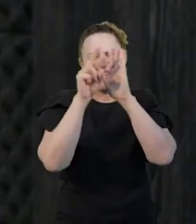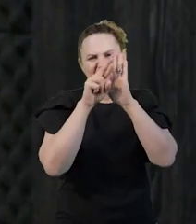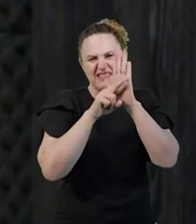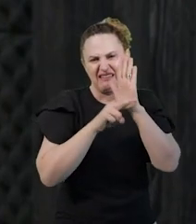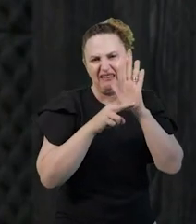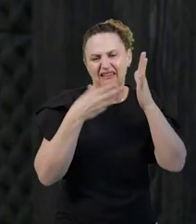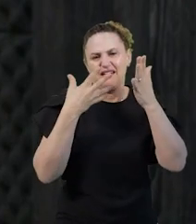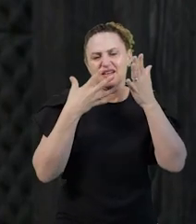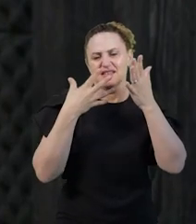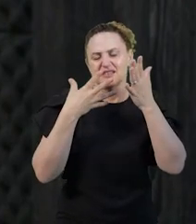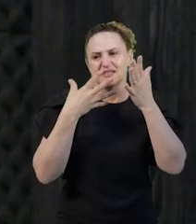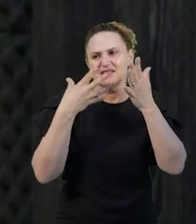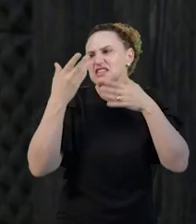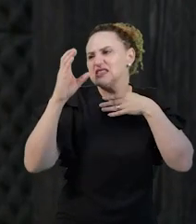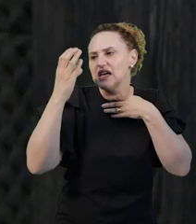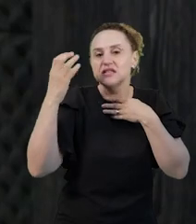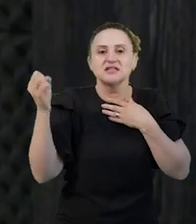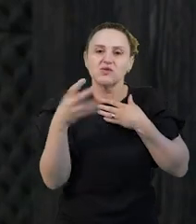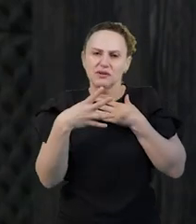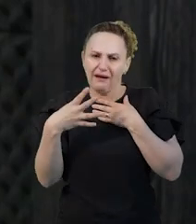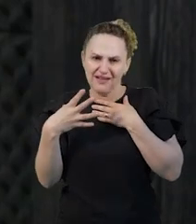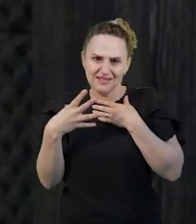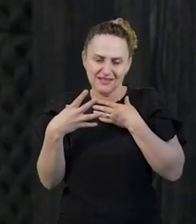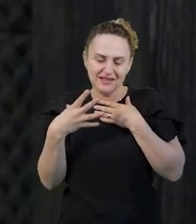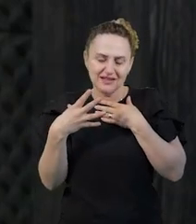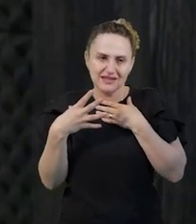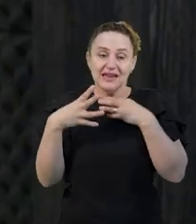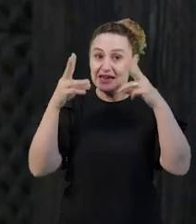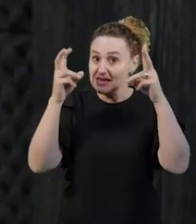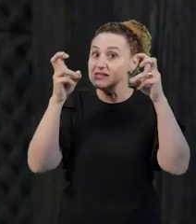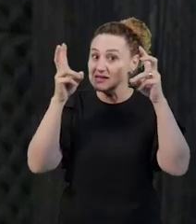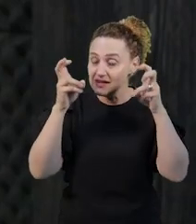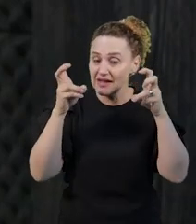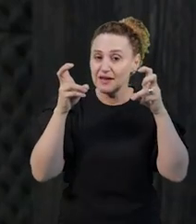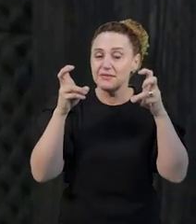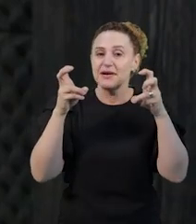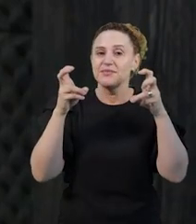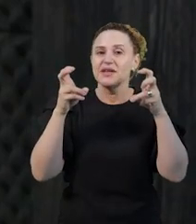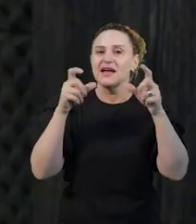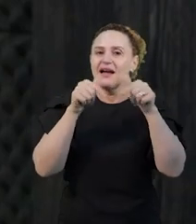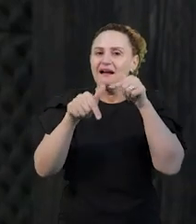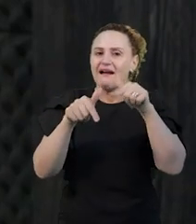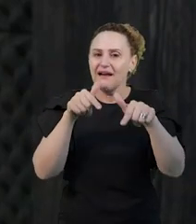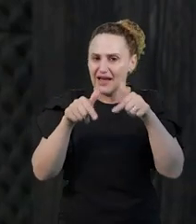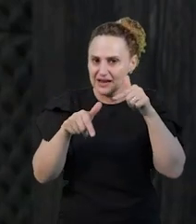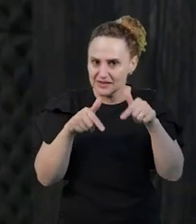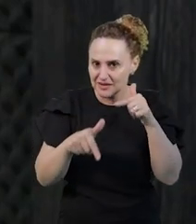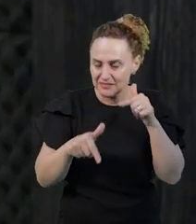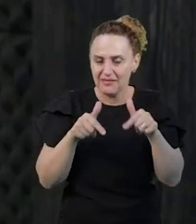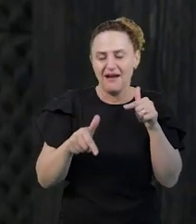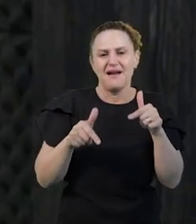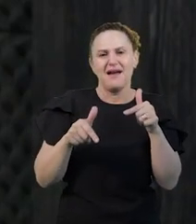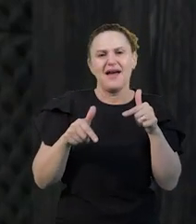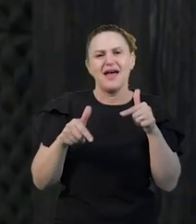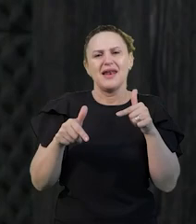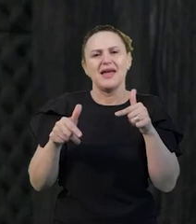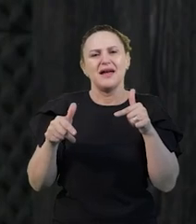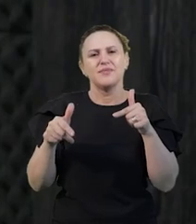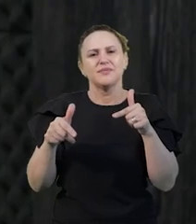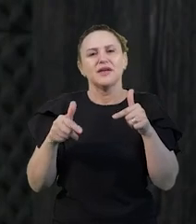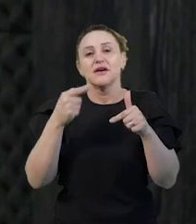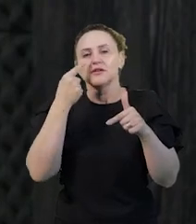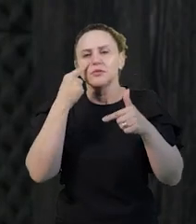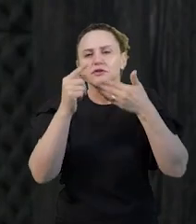modernas. A modelagem matemática trabalha sobre o paradigma da complexidade do Edgar Morin.